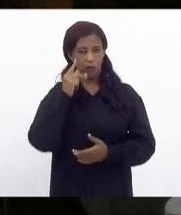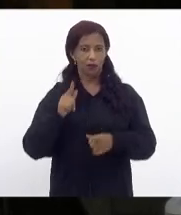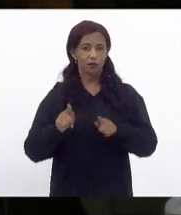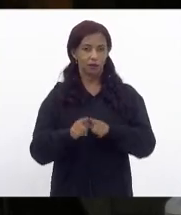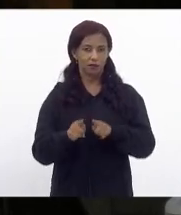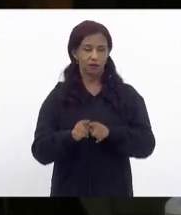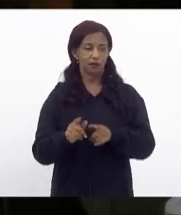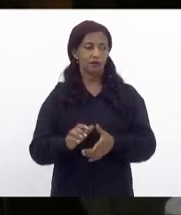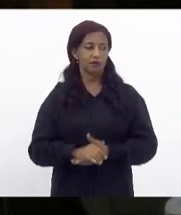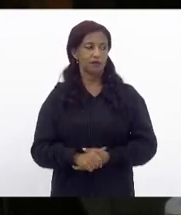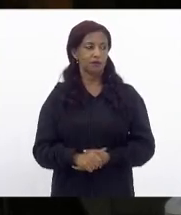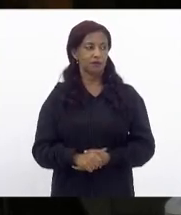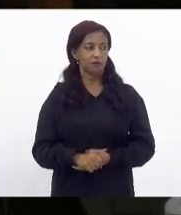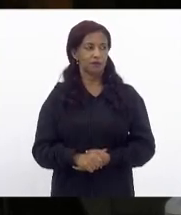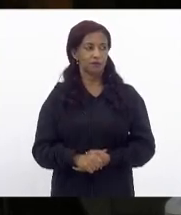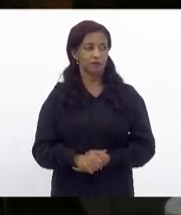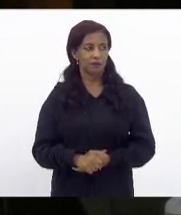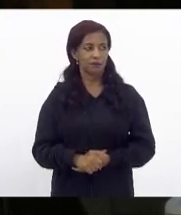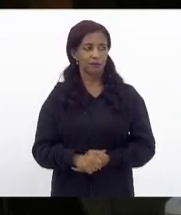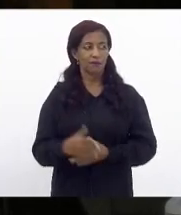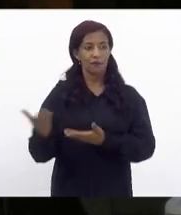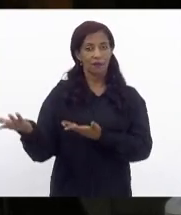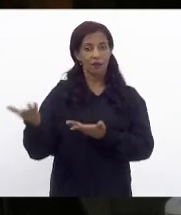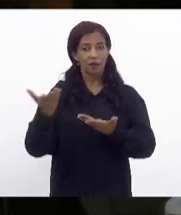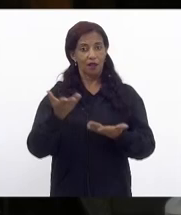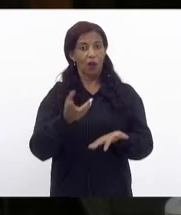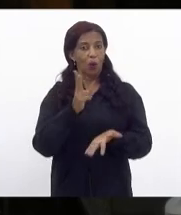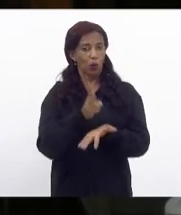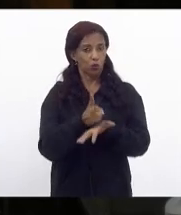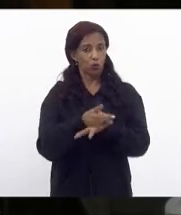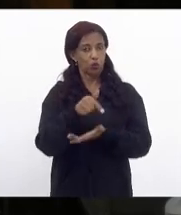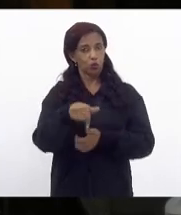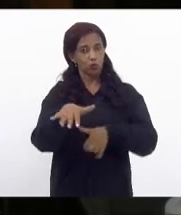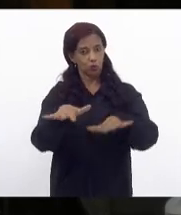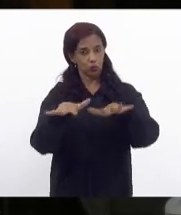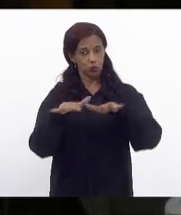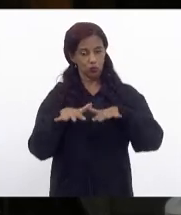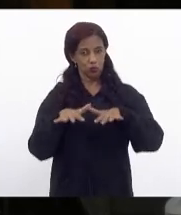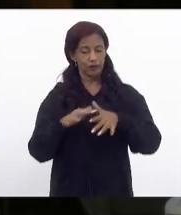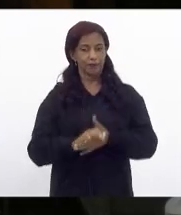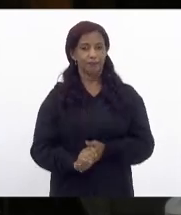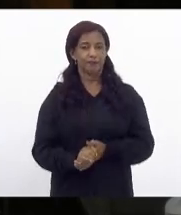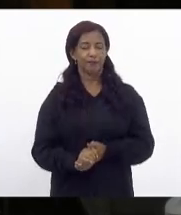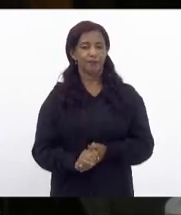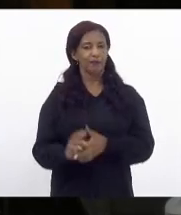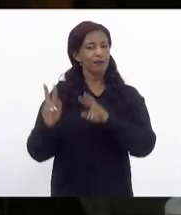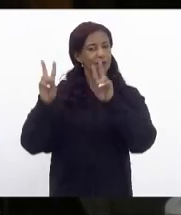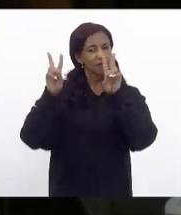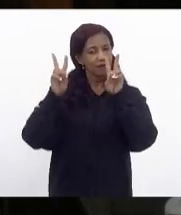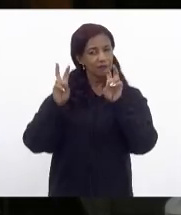que ainda estão aqui no plenário com temas